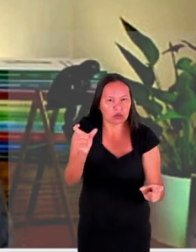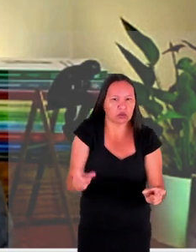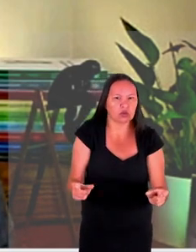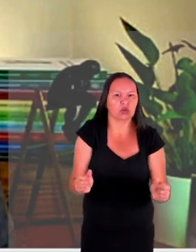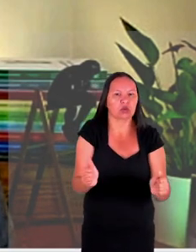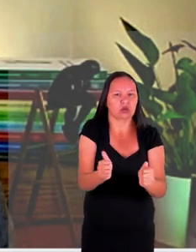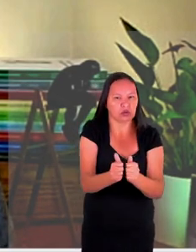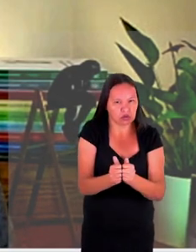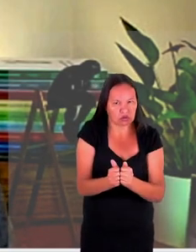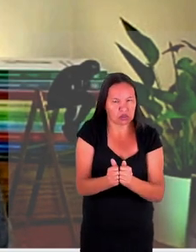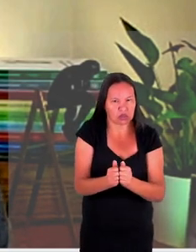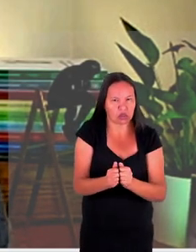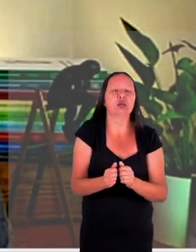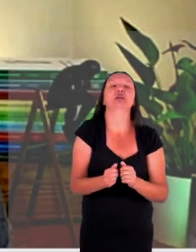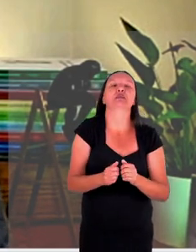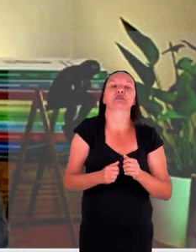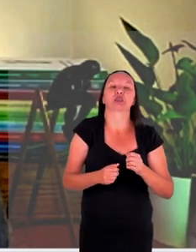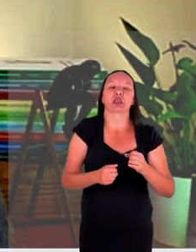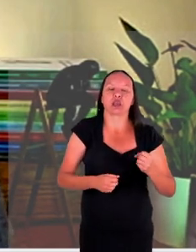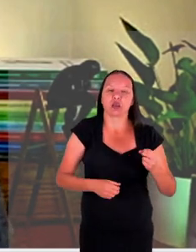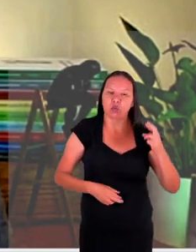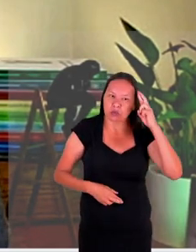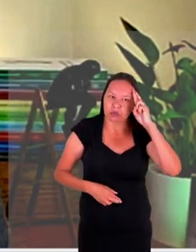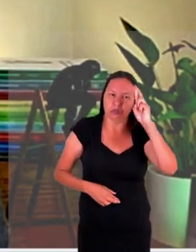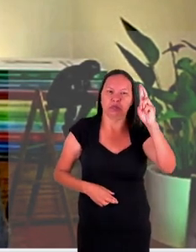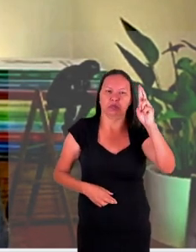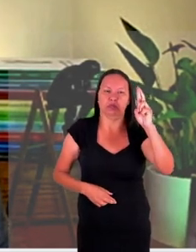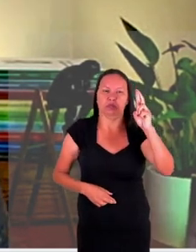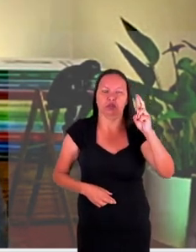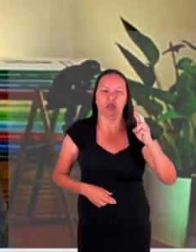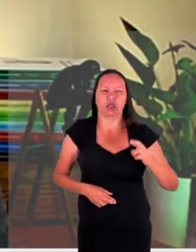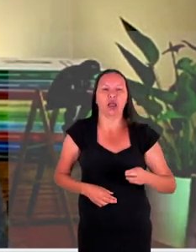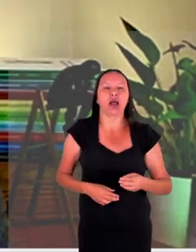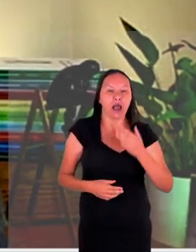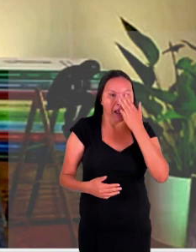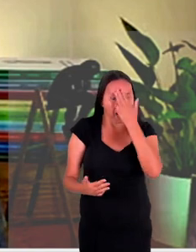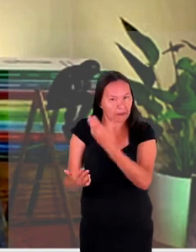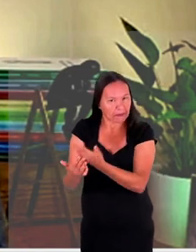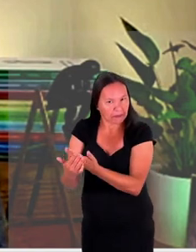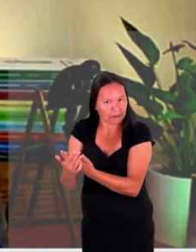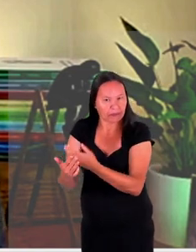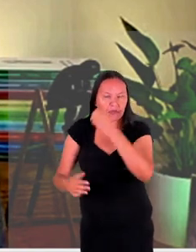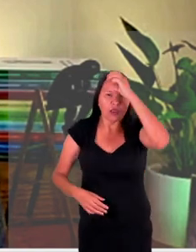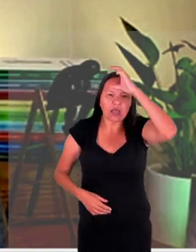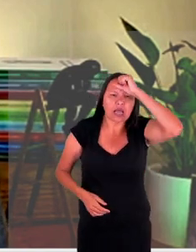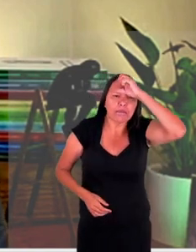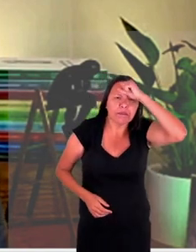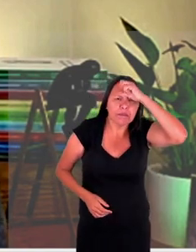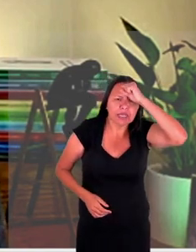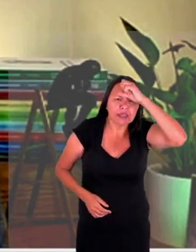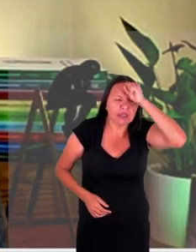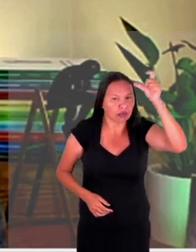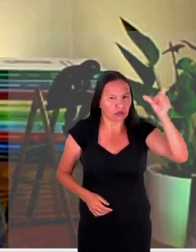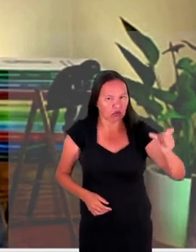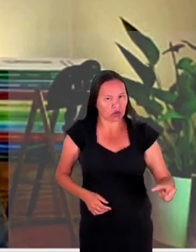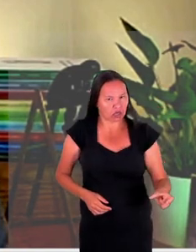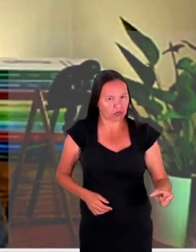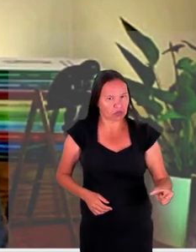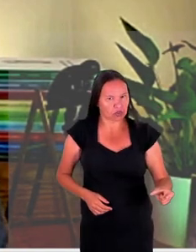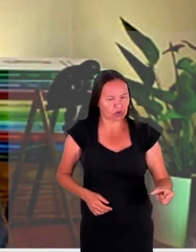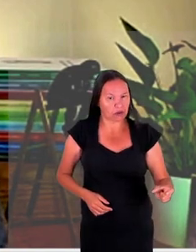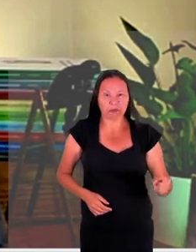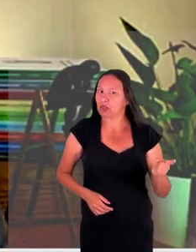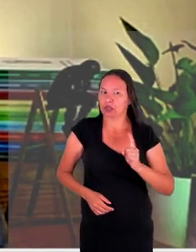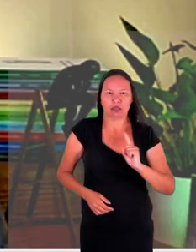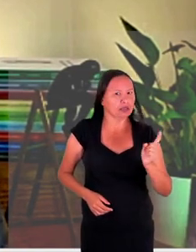é uma grande oportunidade de aprender com aquela pessoa não aprender com o sofrimento em si porque isso